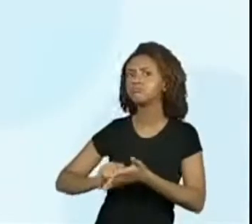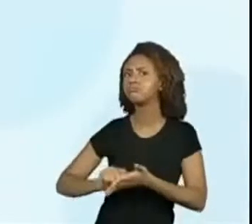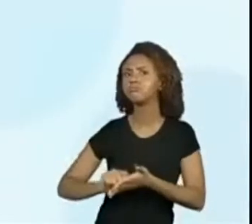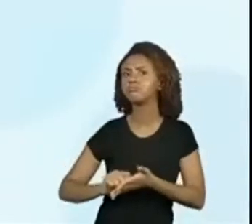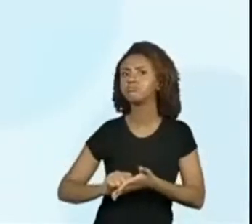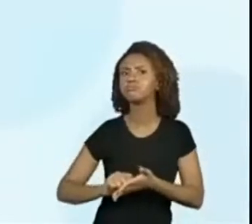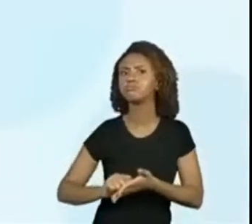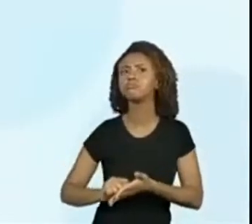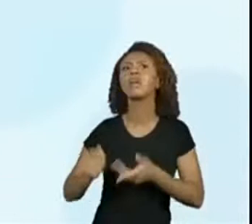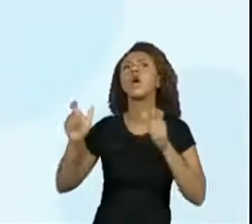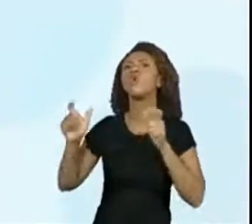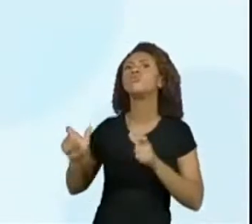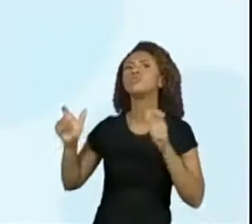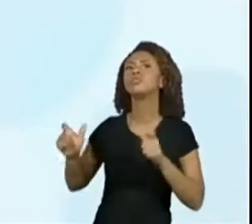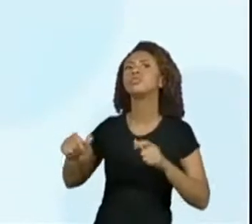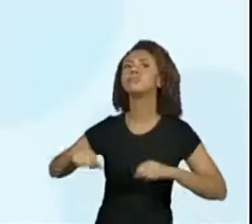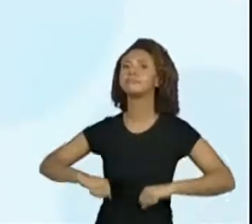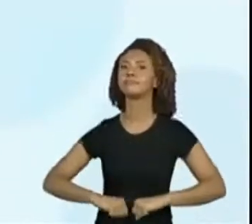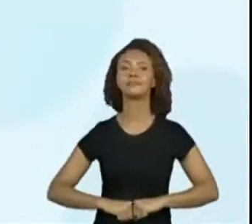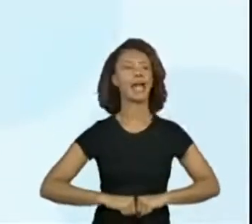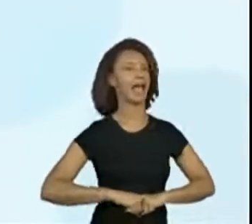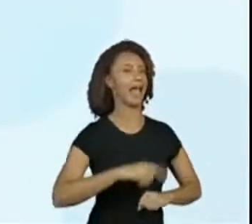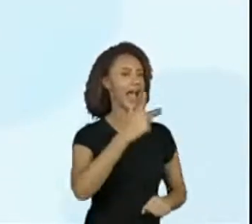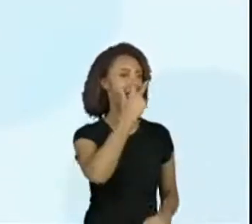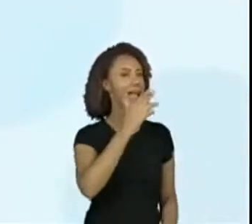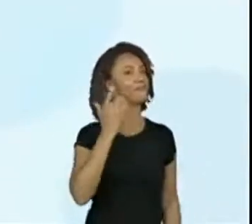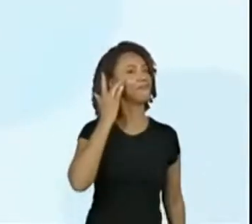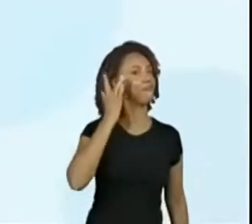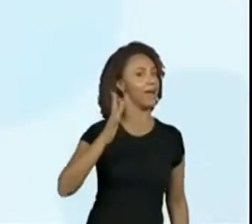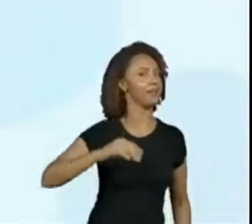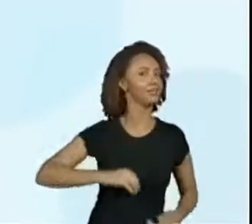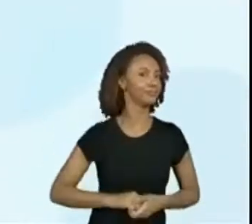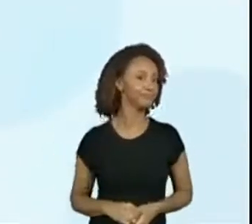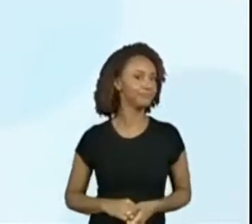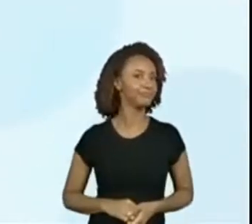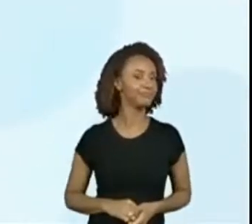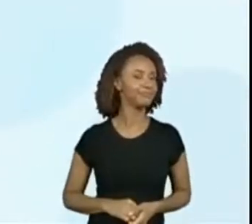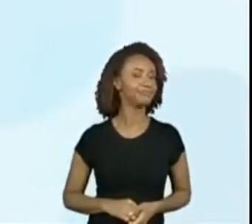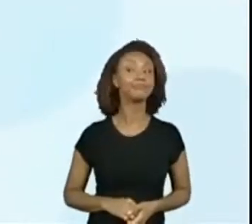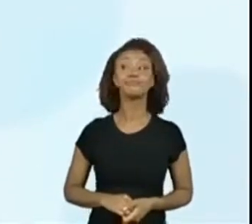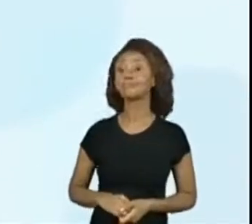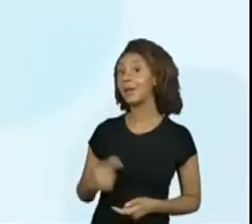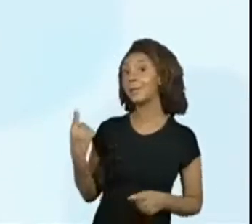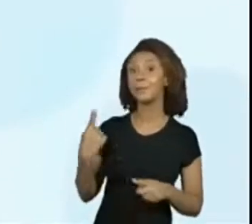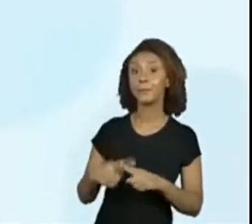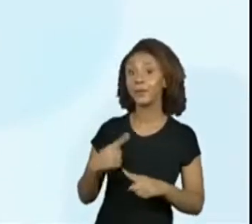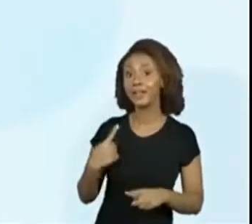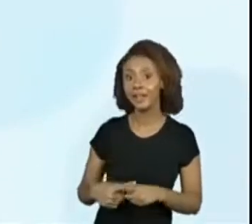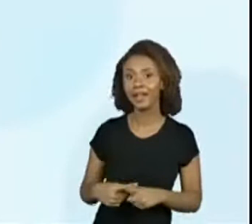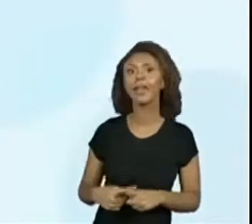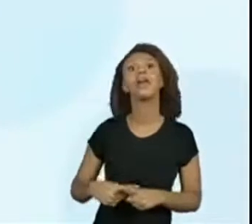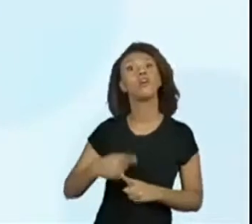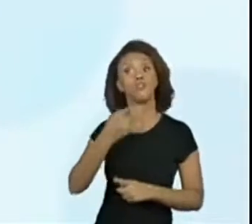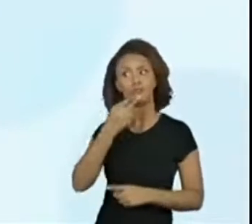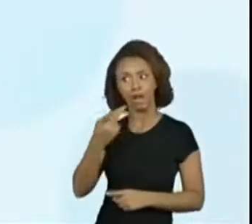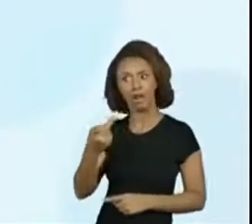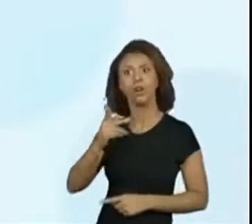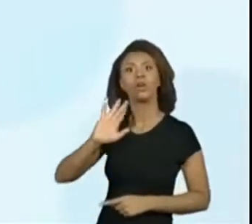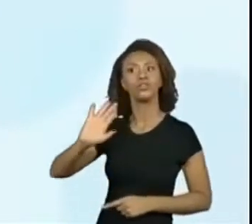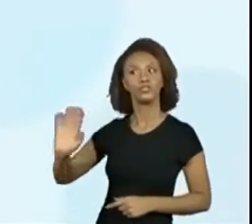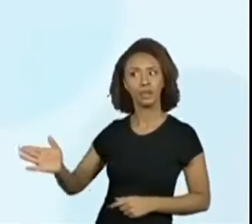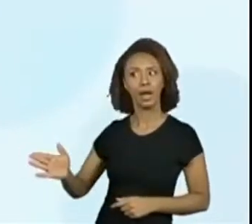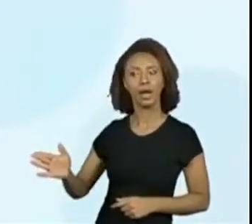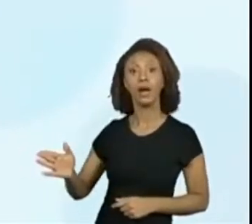Ah, boliche vai ser fácil agora. Ah, vai ser fácil? Vai ser fácil. Até porque eles já disseram para a gente, professora